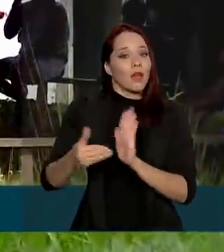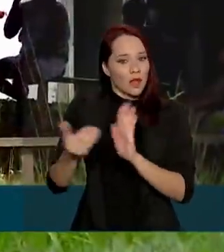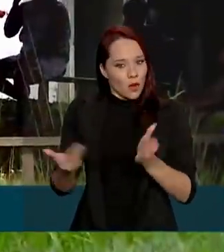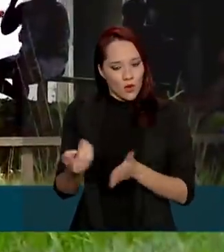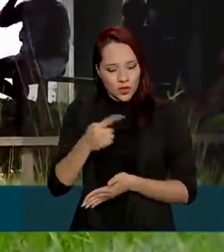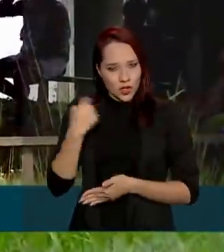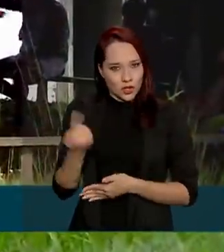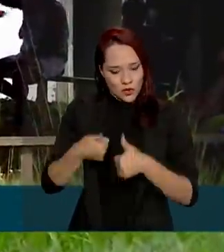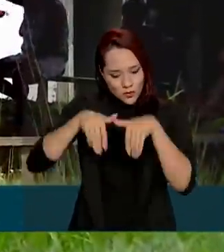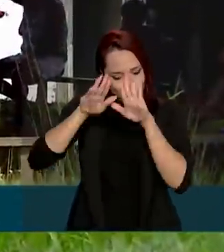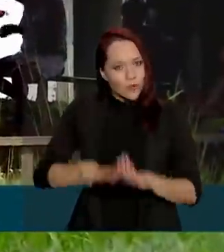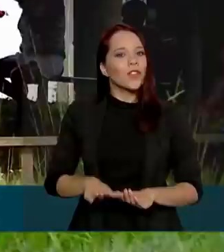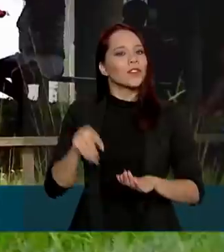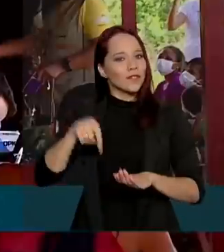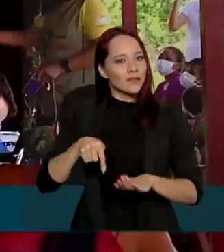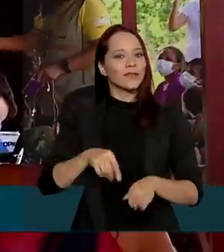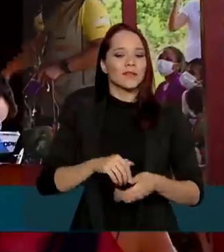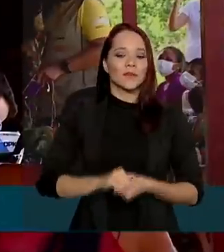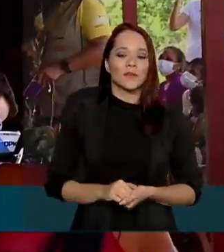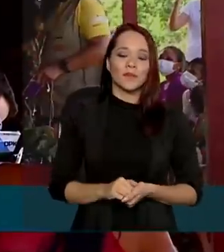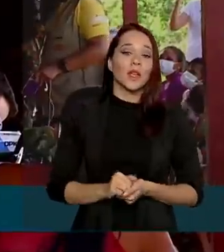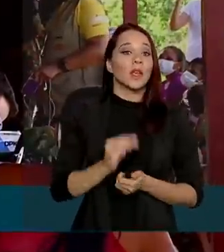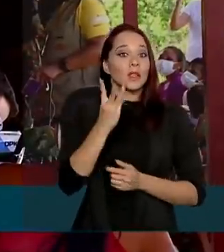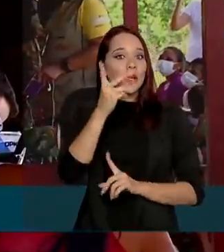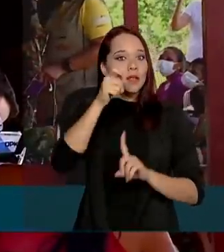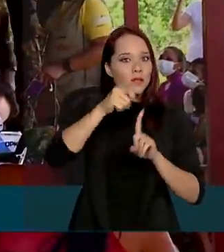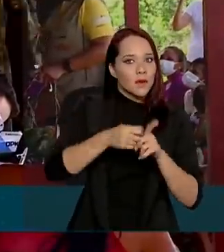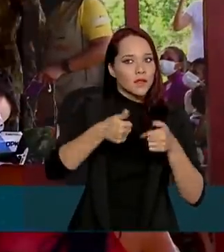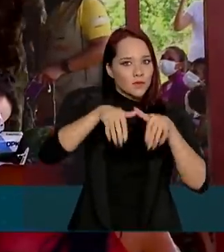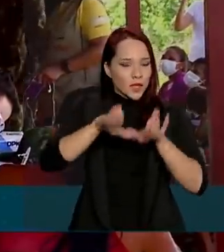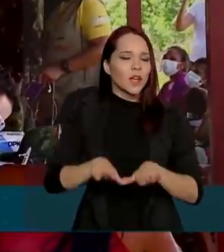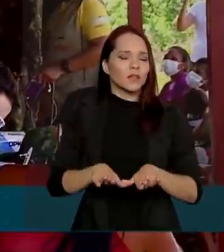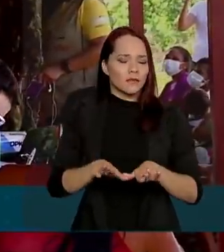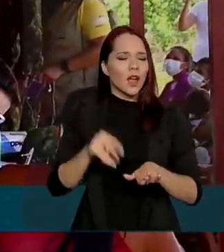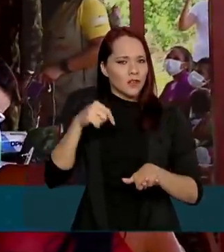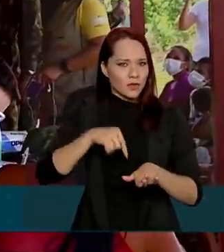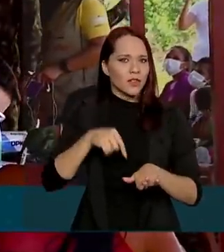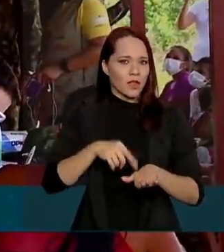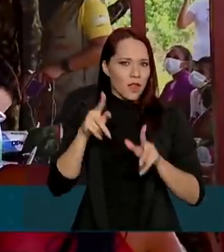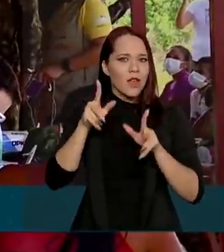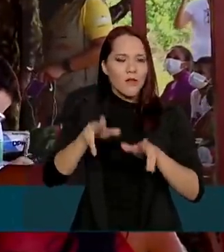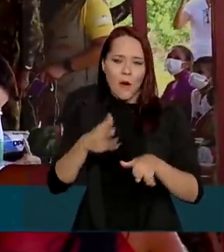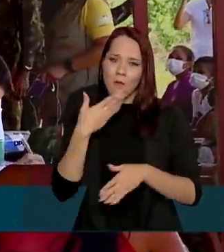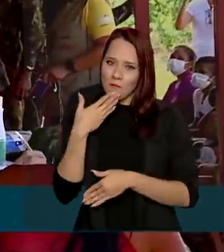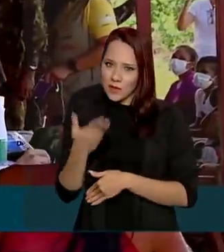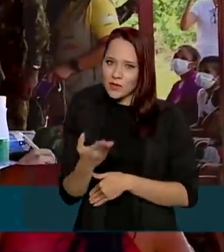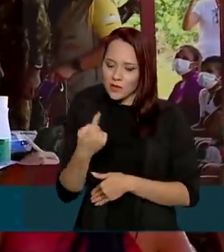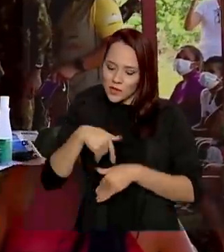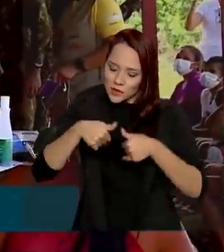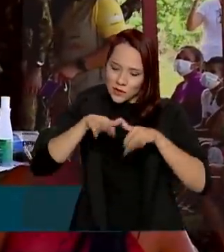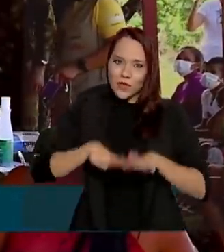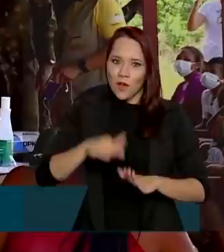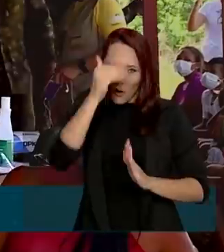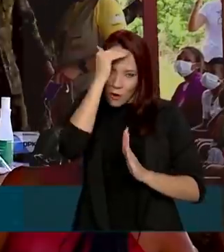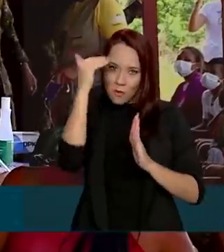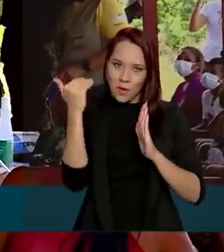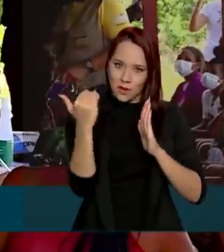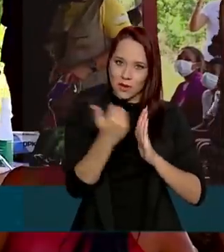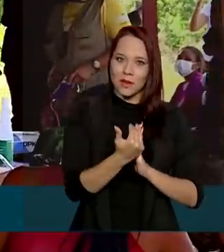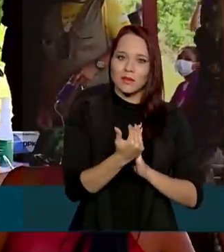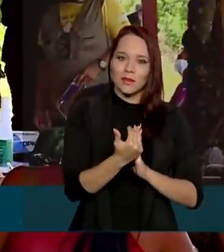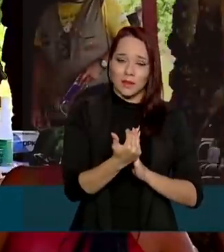gente continua permanente na comunidade. Três meses sem sair daqui, estamos aqui. Do jeito que foi pedido, obedecendo.